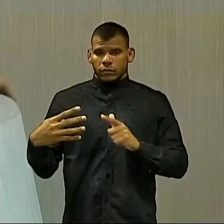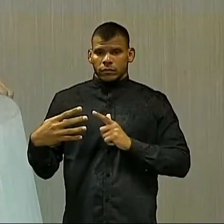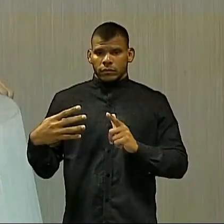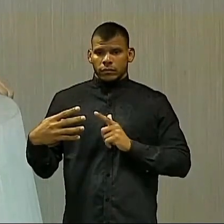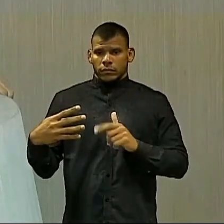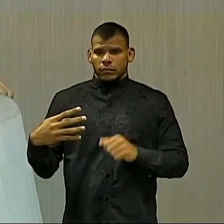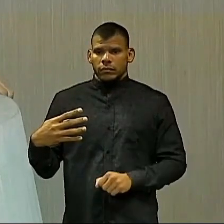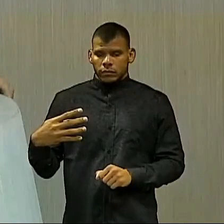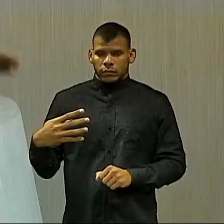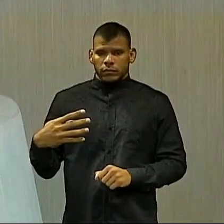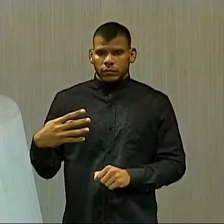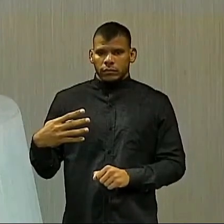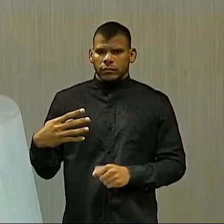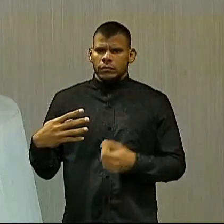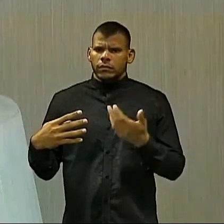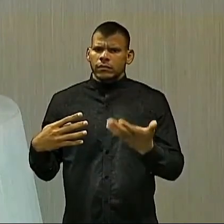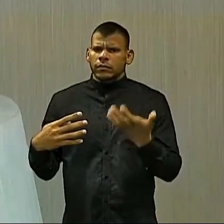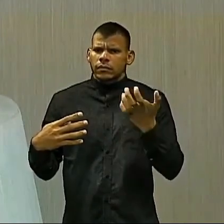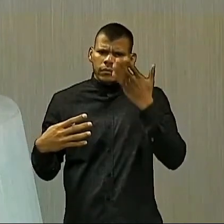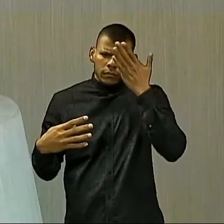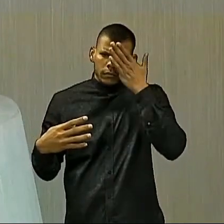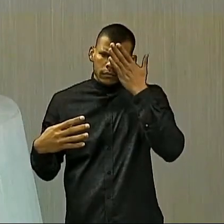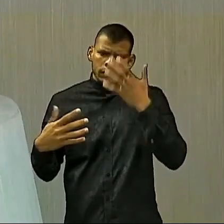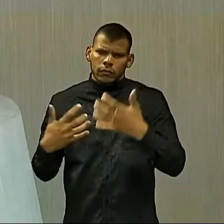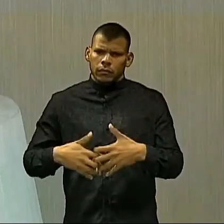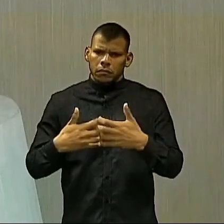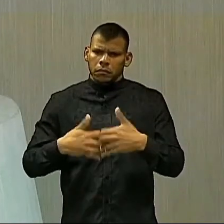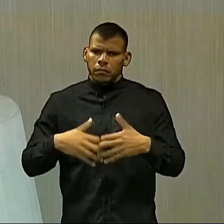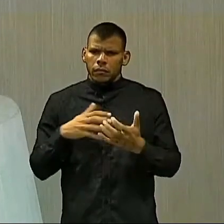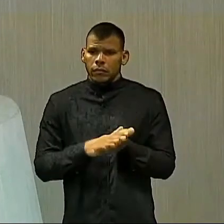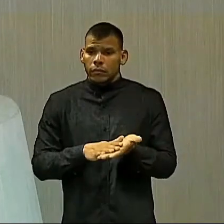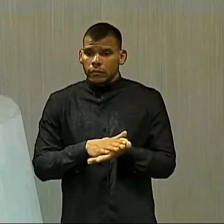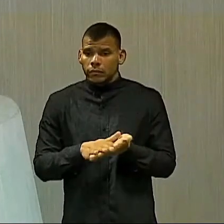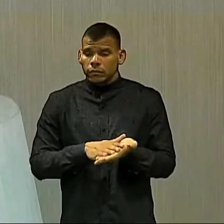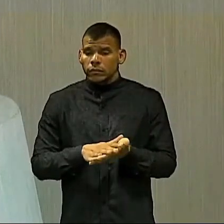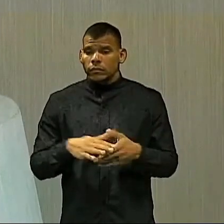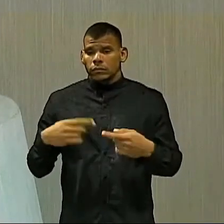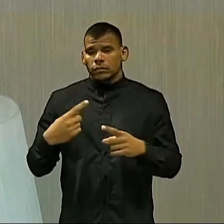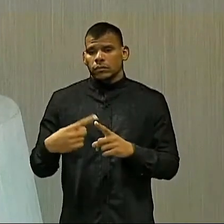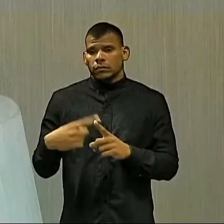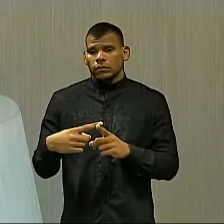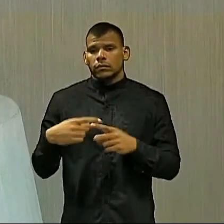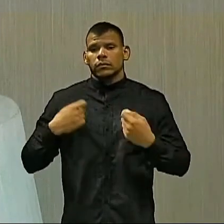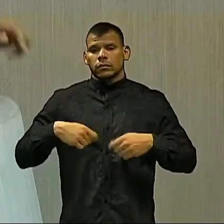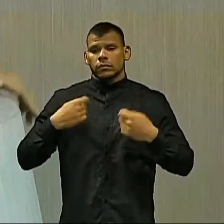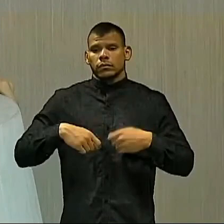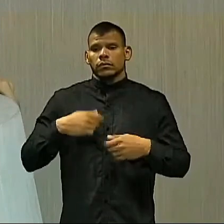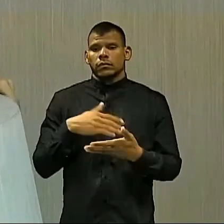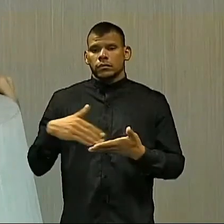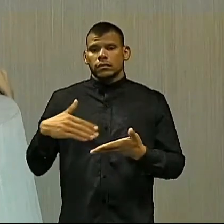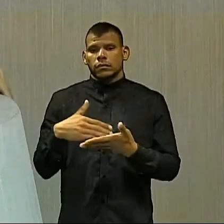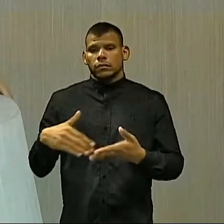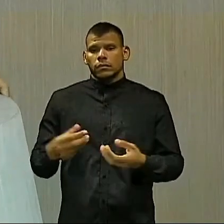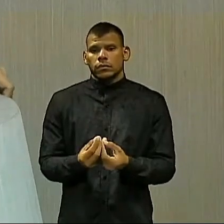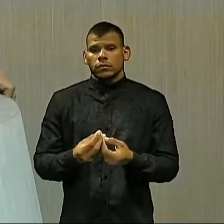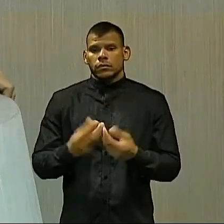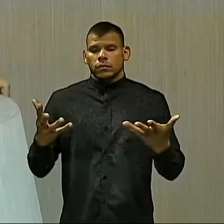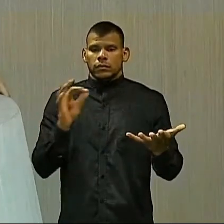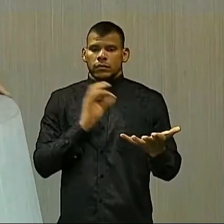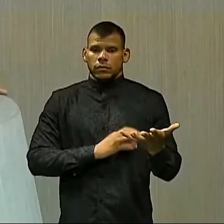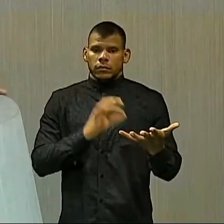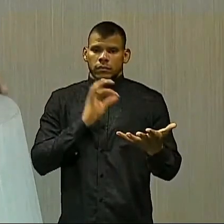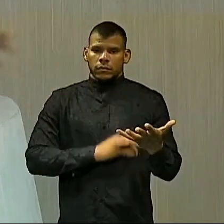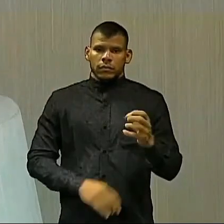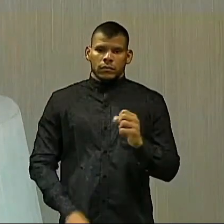Quatro. Será que não estava funcionando? Não, é porque eu preciso dar status de secretariado para dar os salários